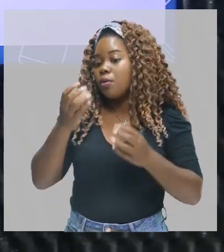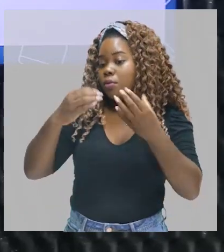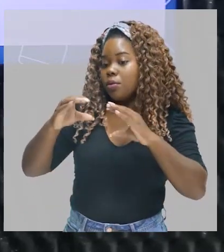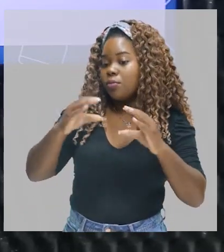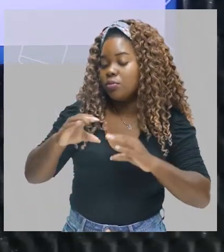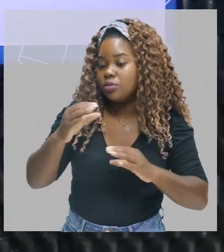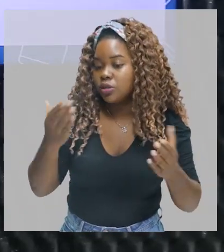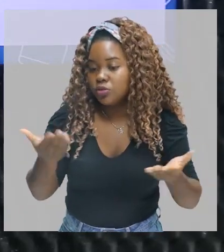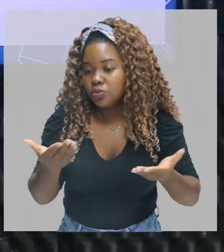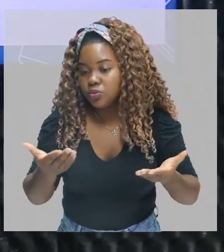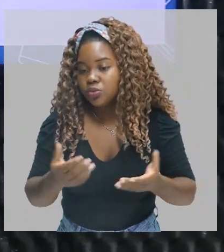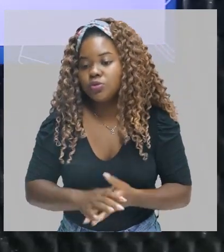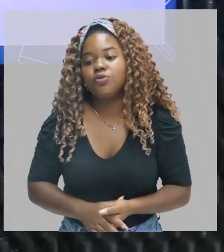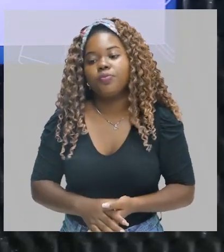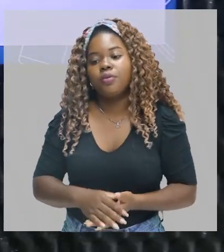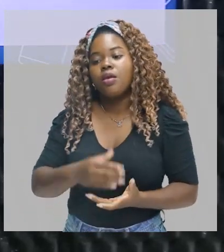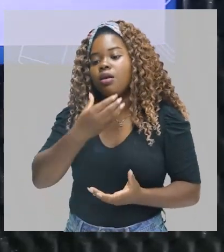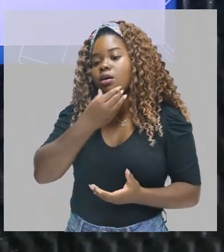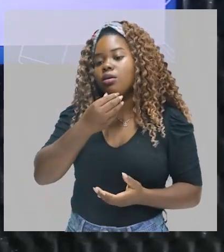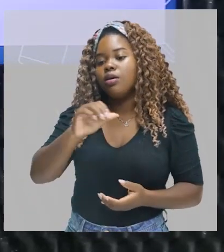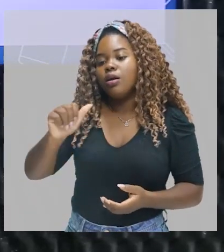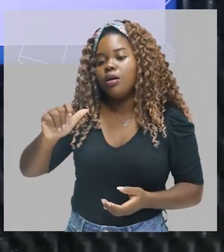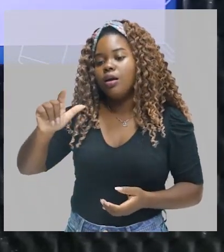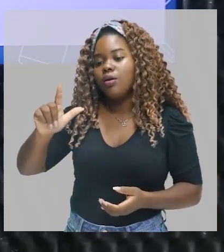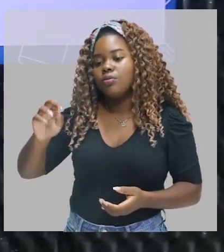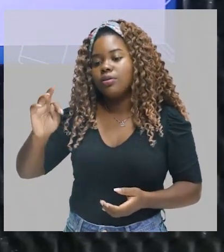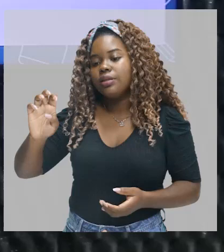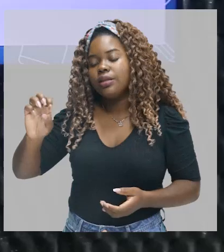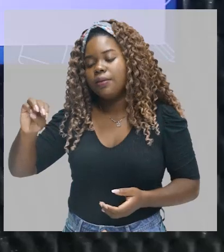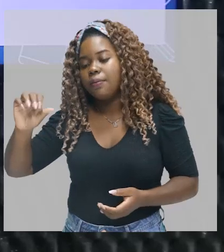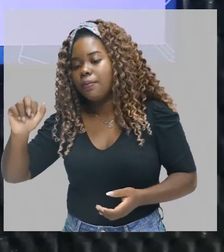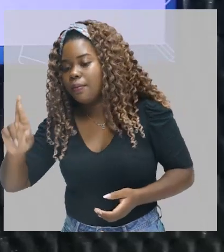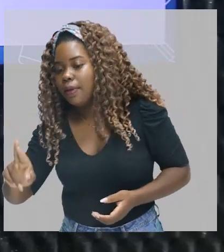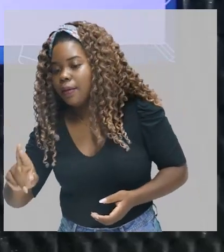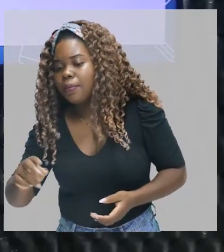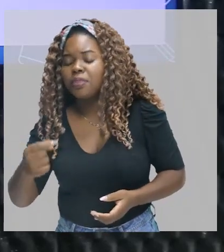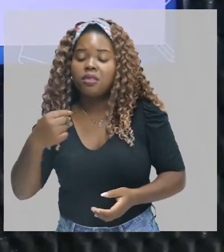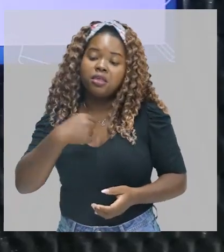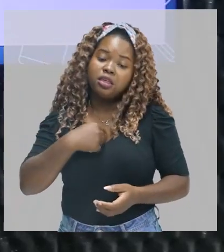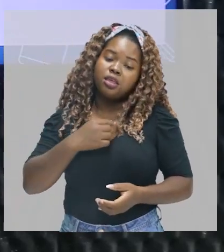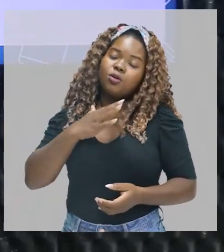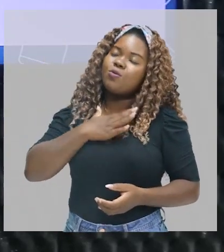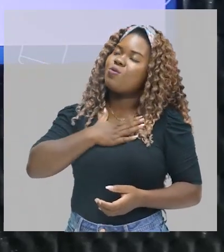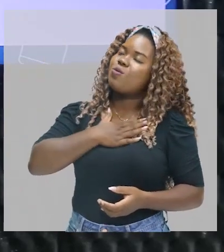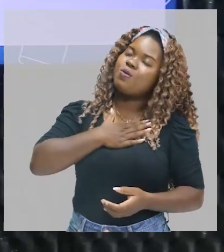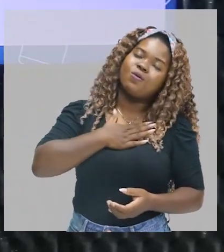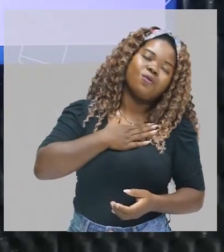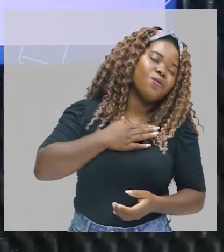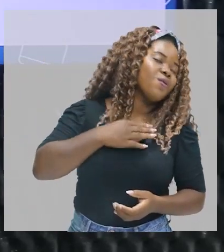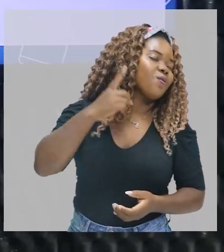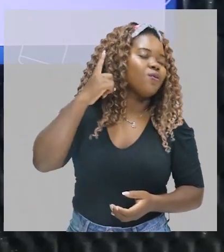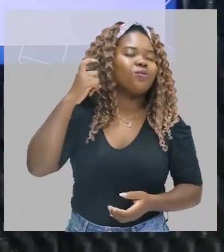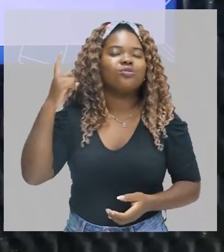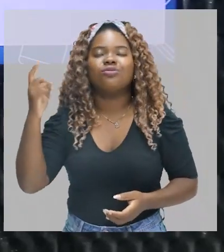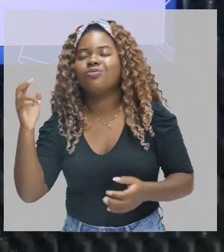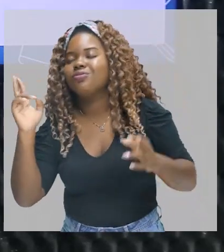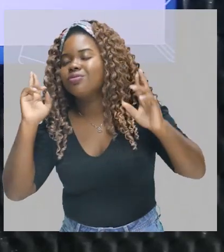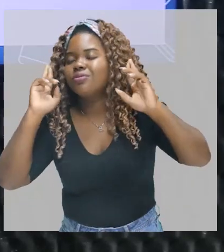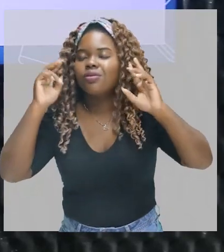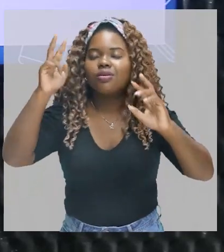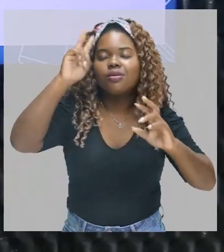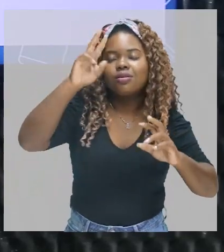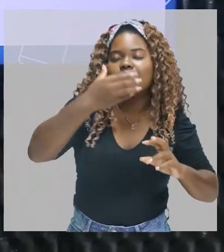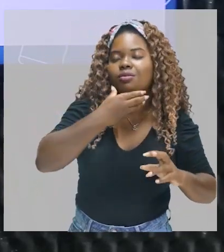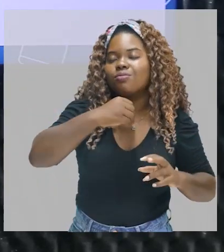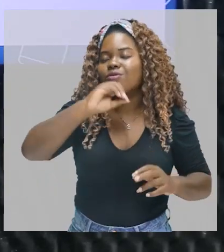É de um cantor chamado Altemar Dutra. Que eu particularmente gosto de ouvir. Porque eu lembro muito do meu pai, que já não está